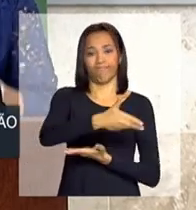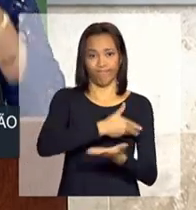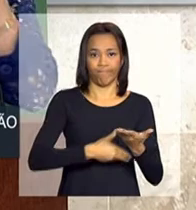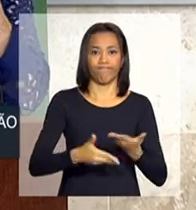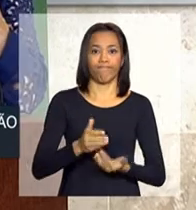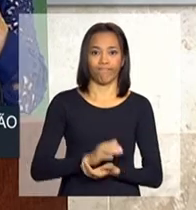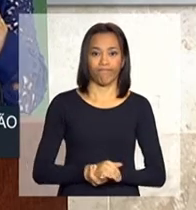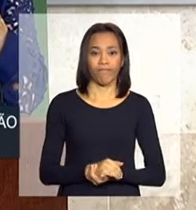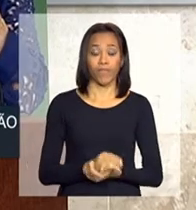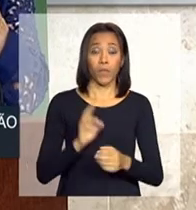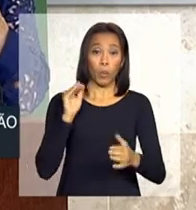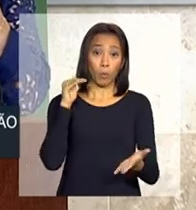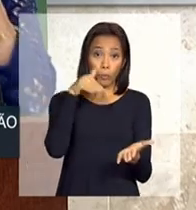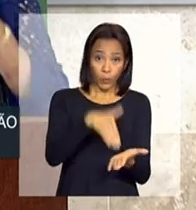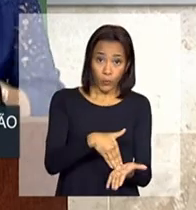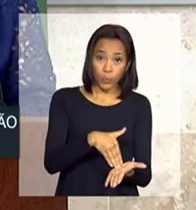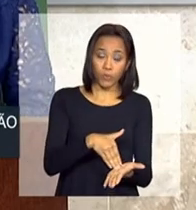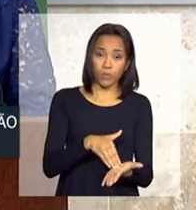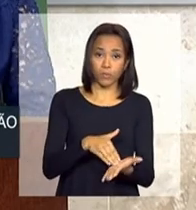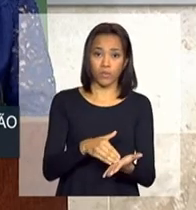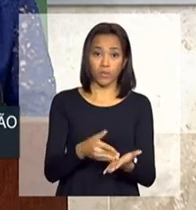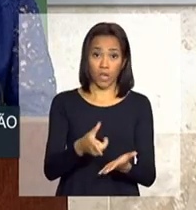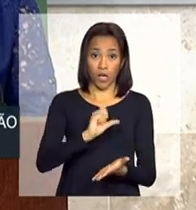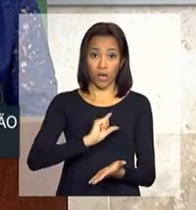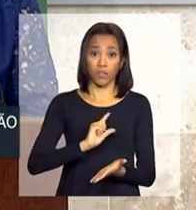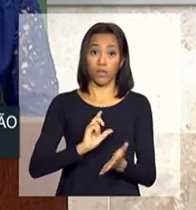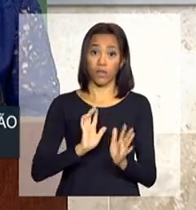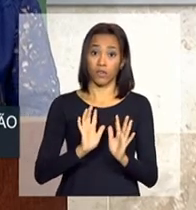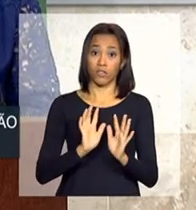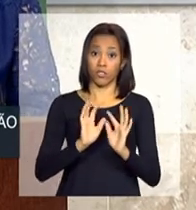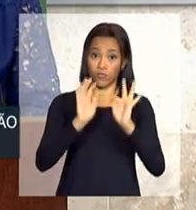Por último, antes de encerrar,